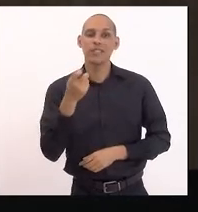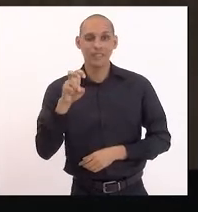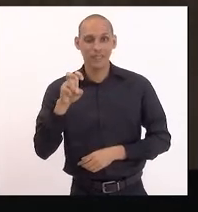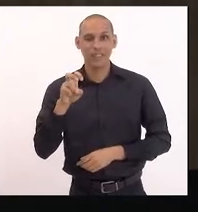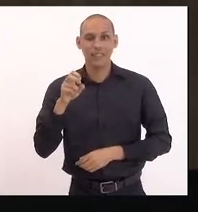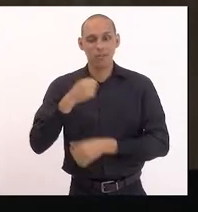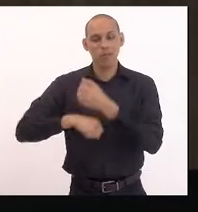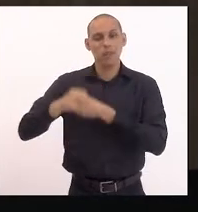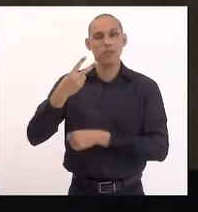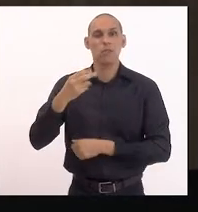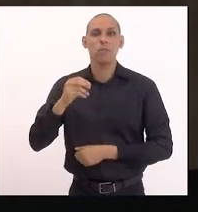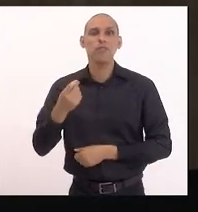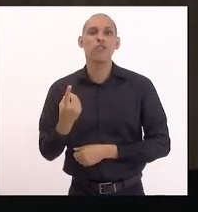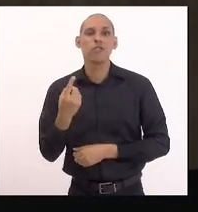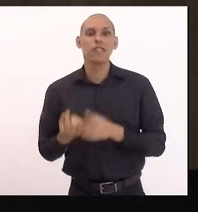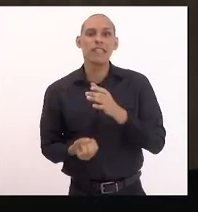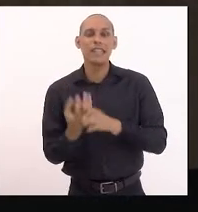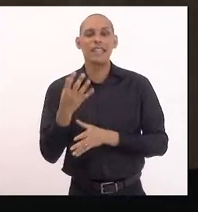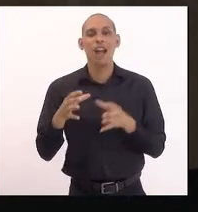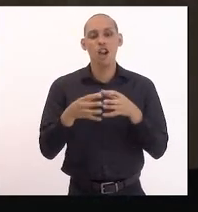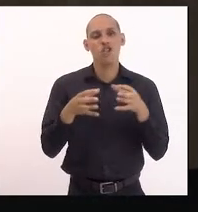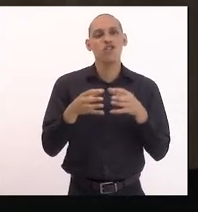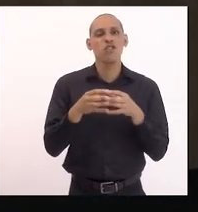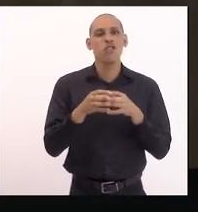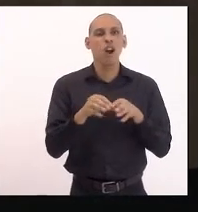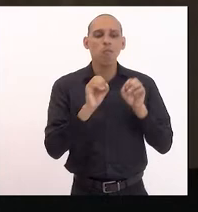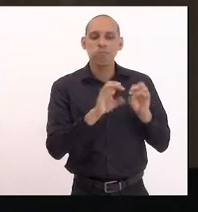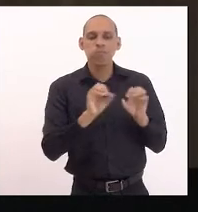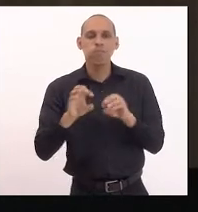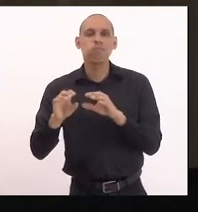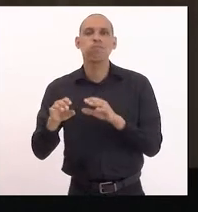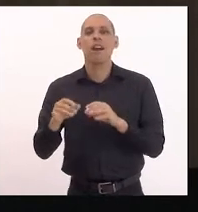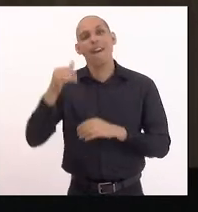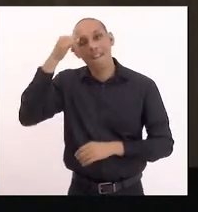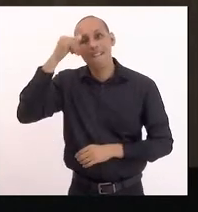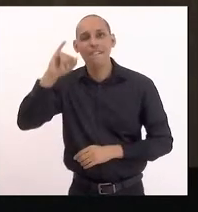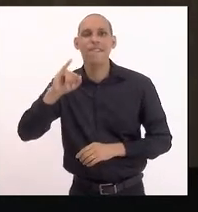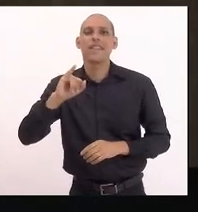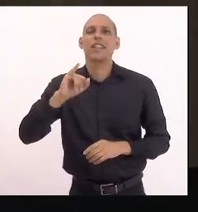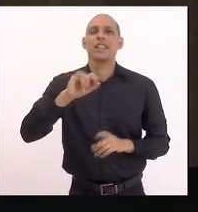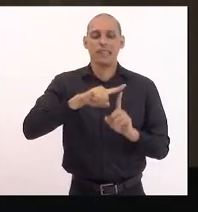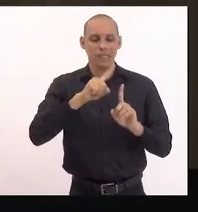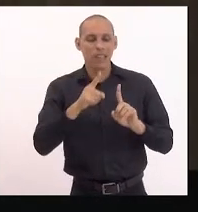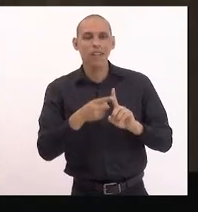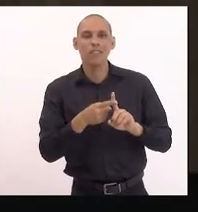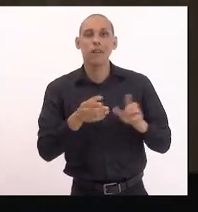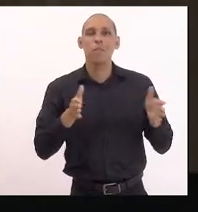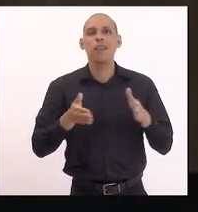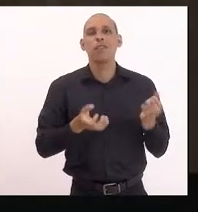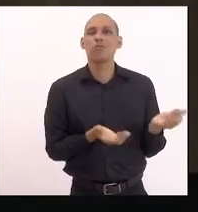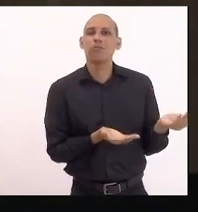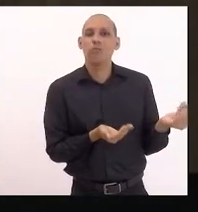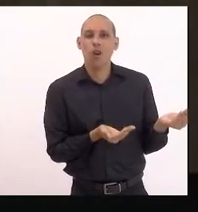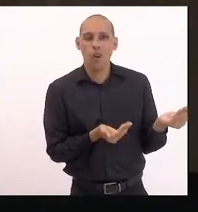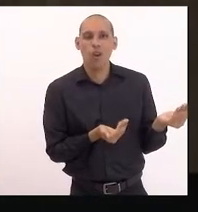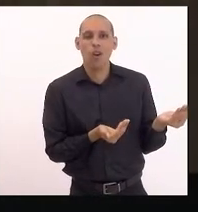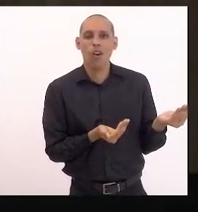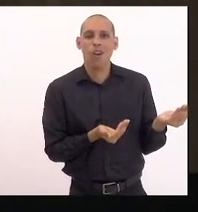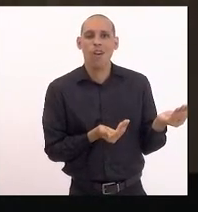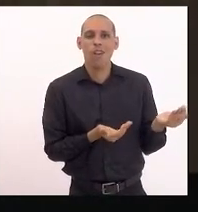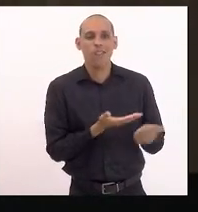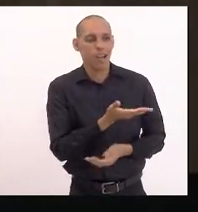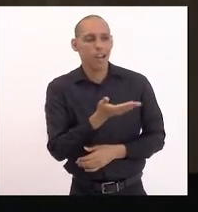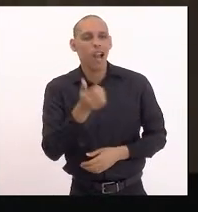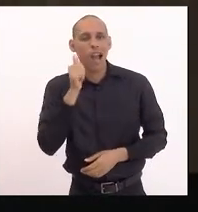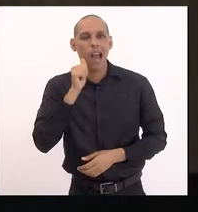2021, que cria os grupos de orientação para prevenir a gravidez na adolescência destinada às alunas, e hoje